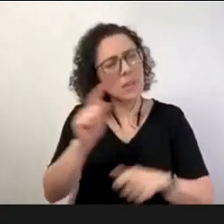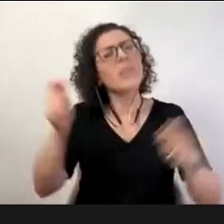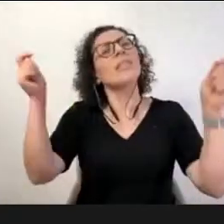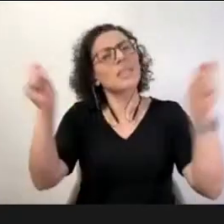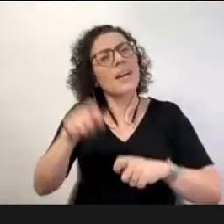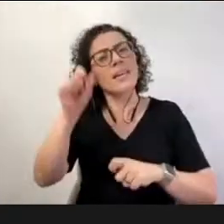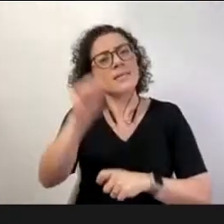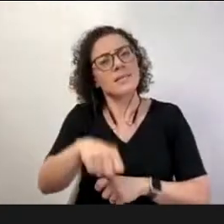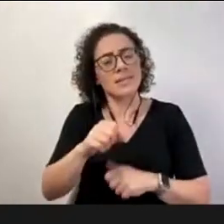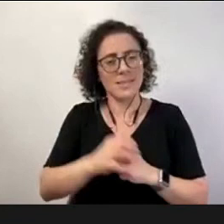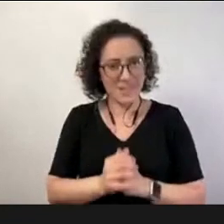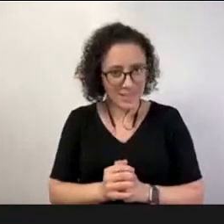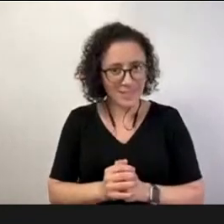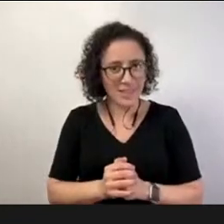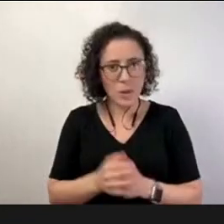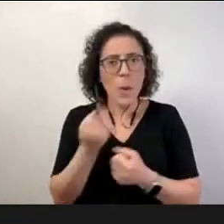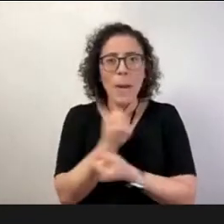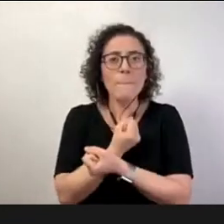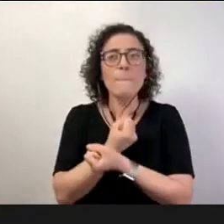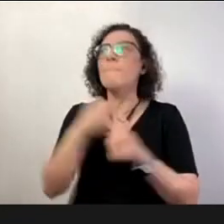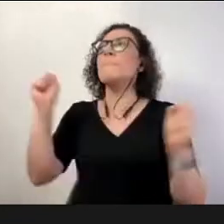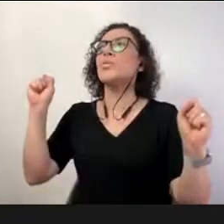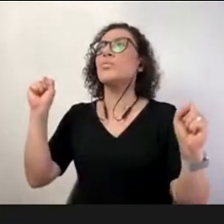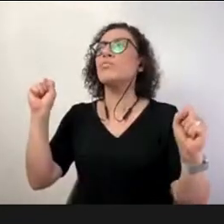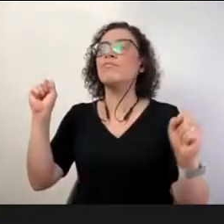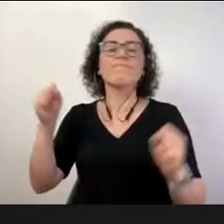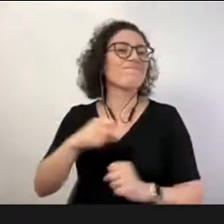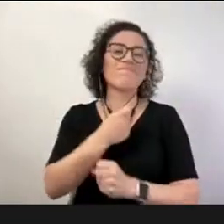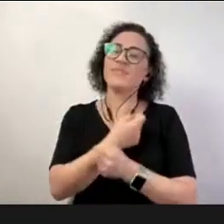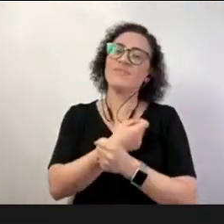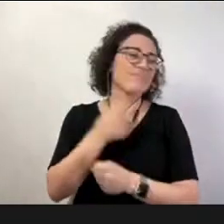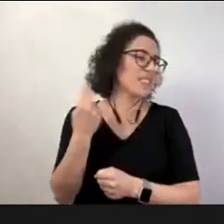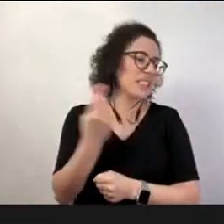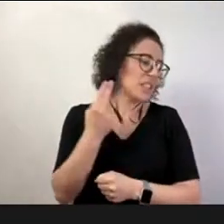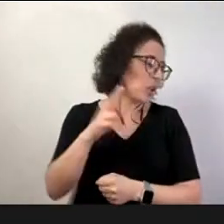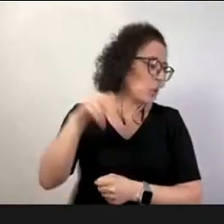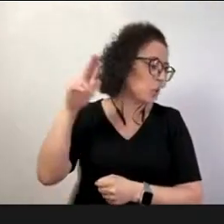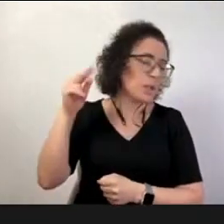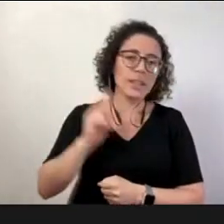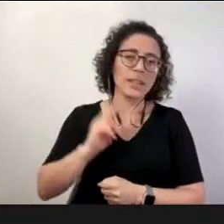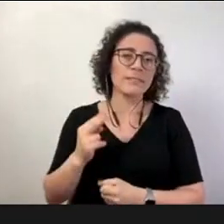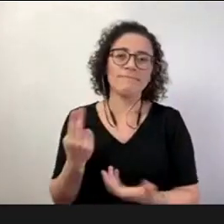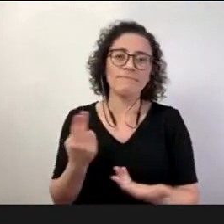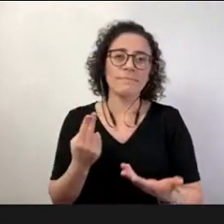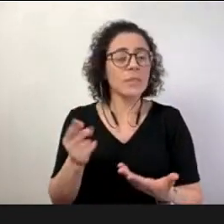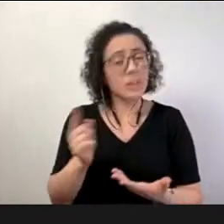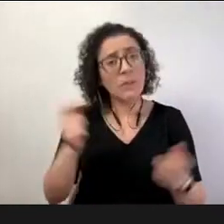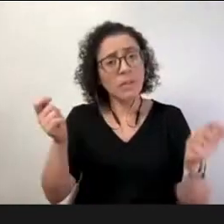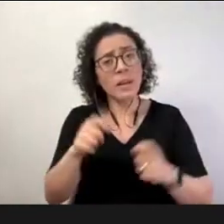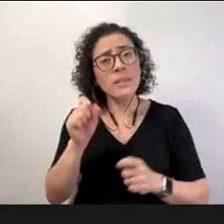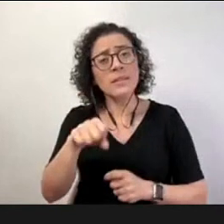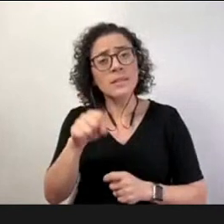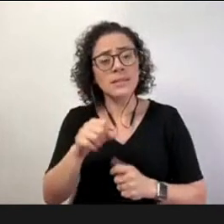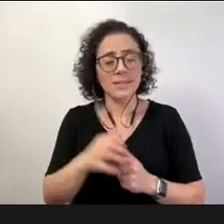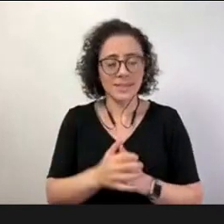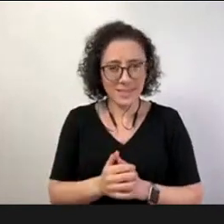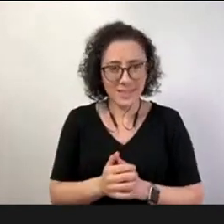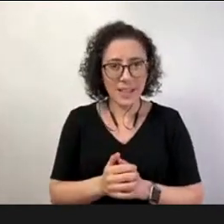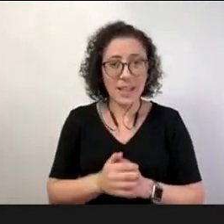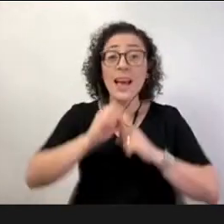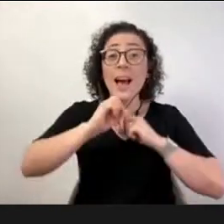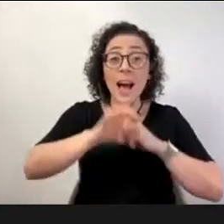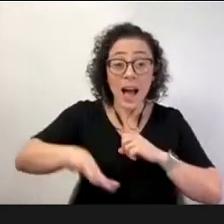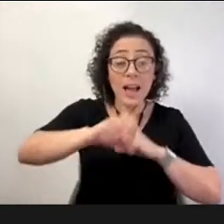para todos os alunos sobretudo para os alunos que têm mais dificuldades esses são os alunos a quem a educação nunca pode